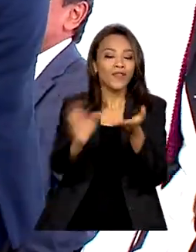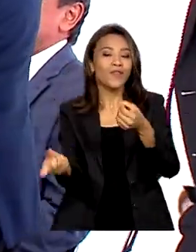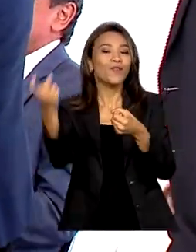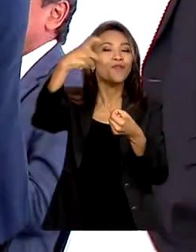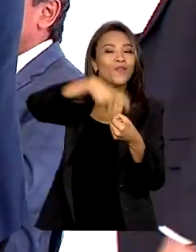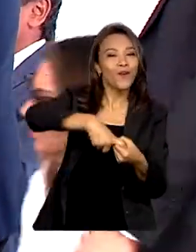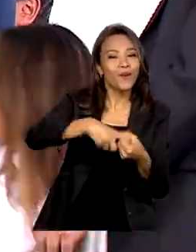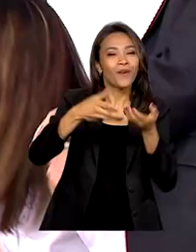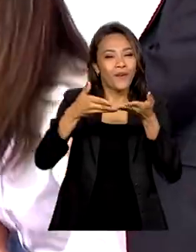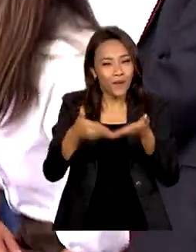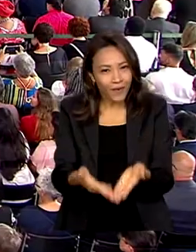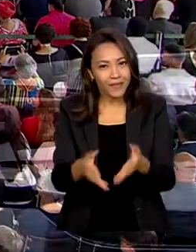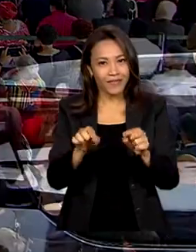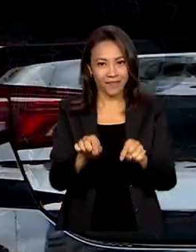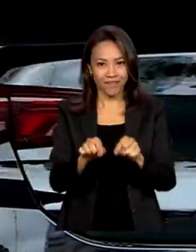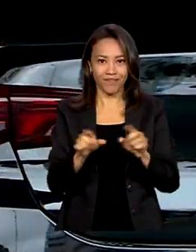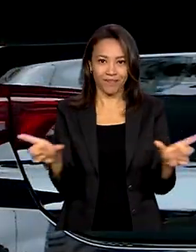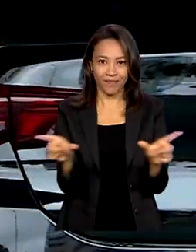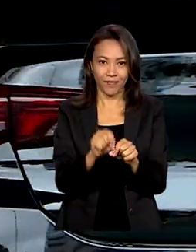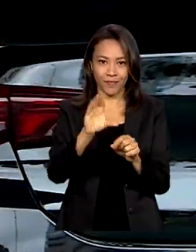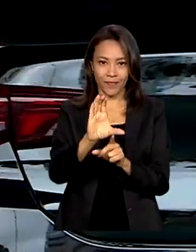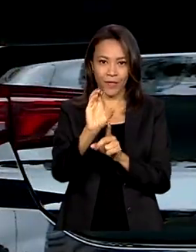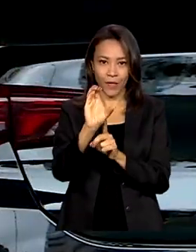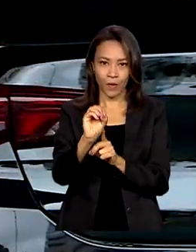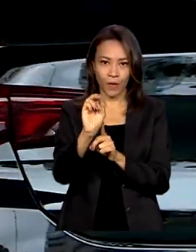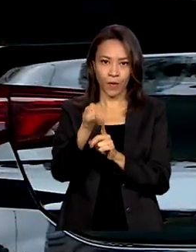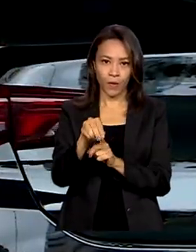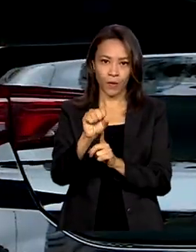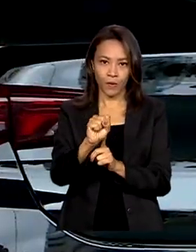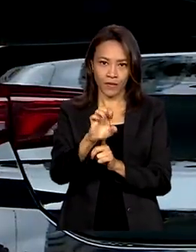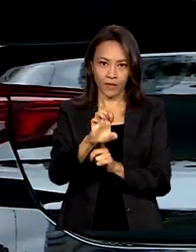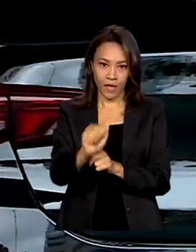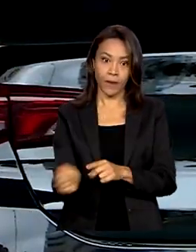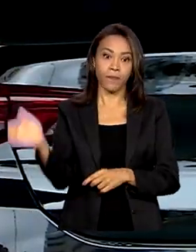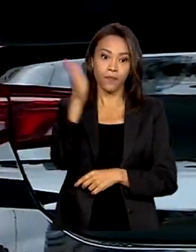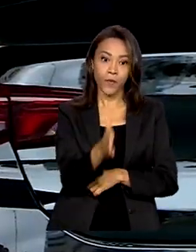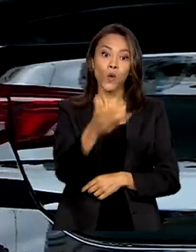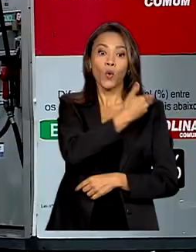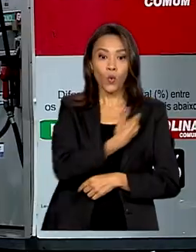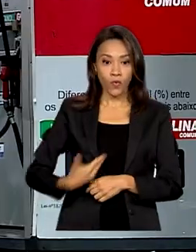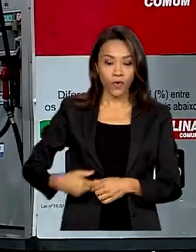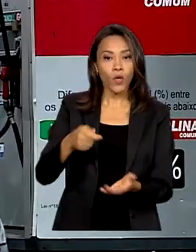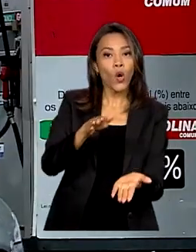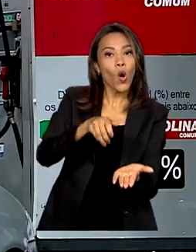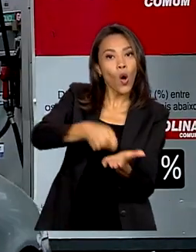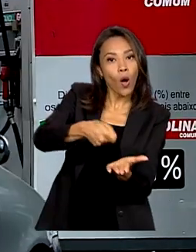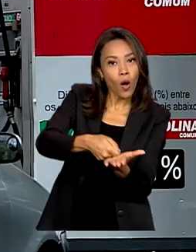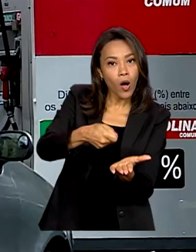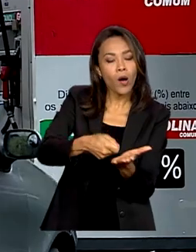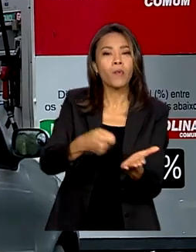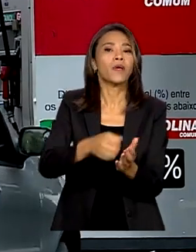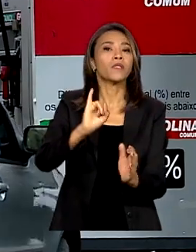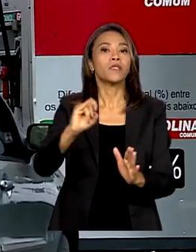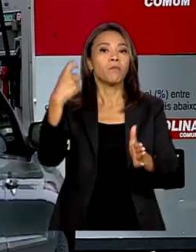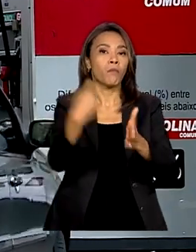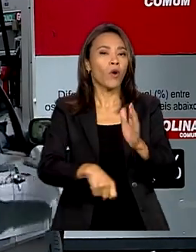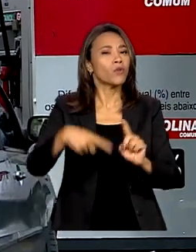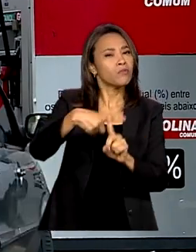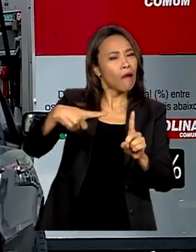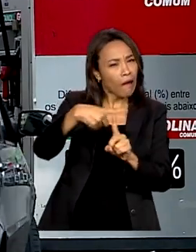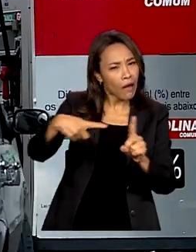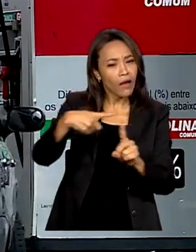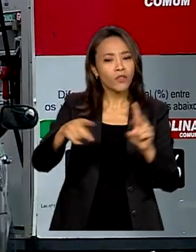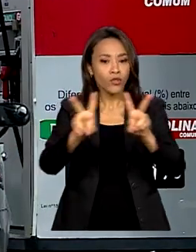Alimentar e Nutricional. Governo federal volta a cobrar parcialmente impostos federais sobre a venda de